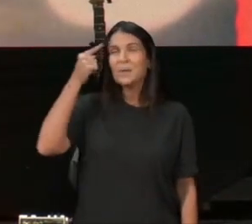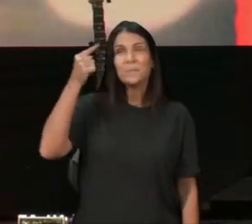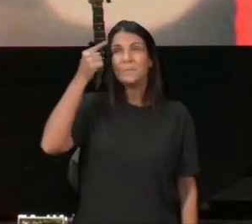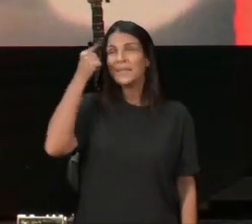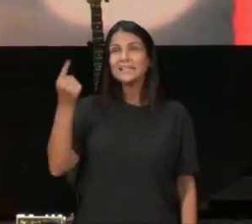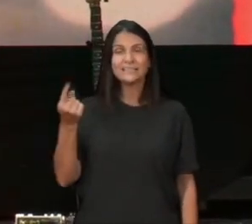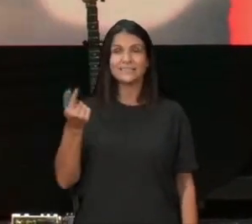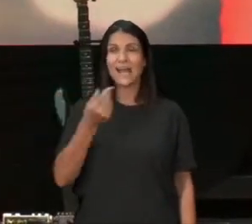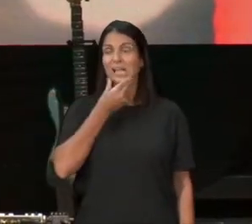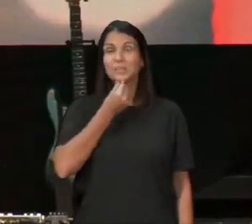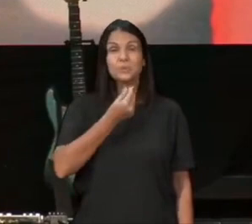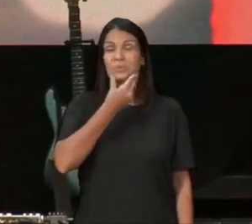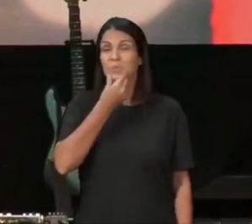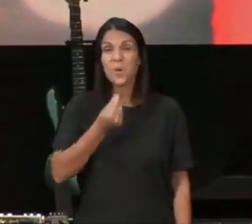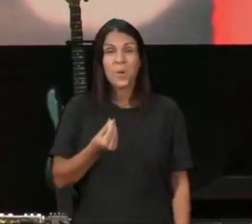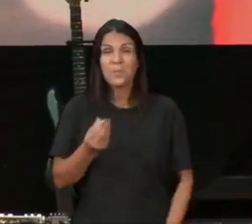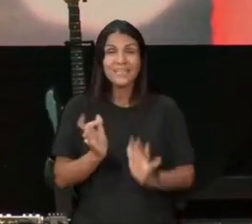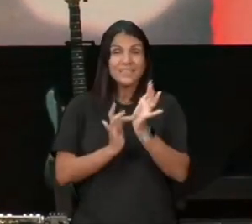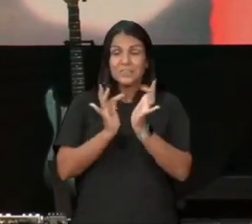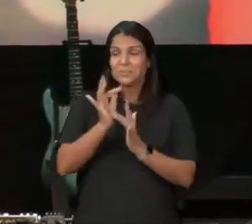cara, que deixou Jesus, de boca aberta, esse cara,